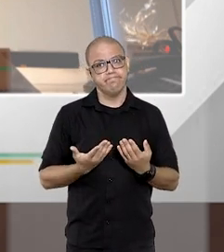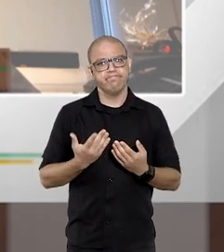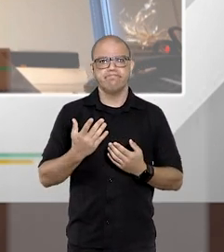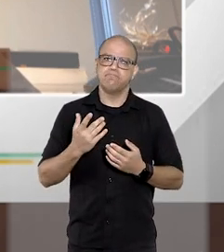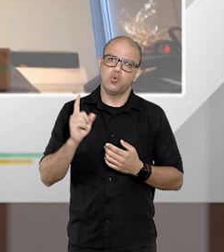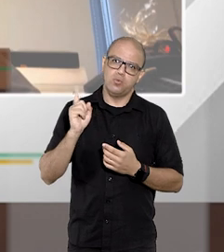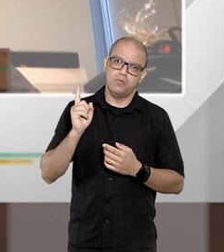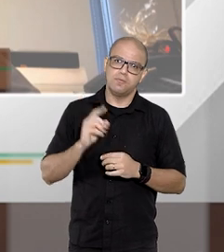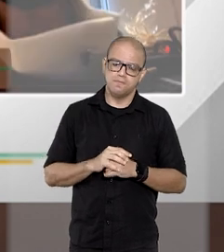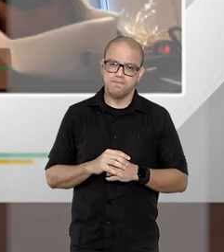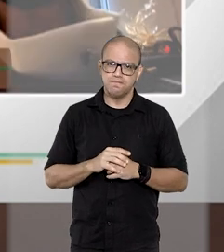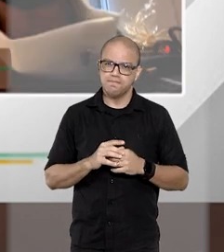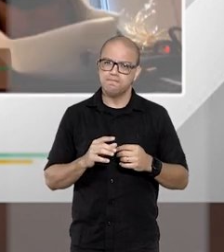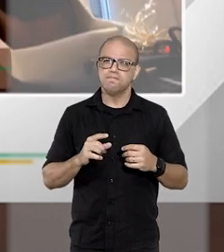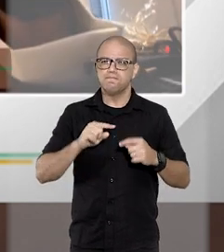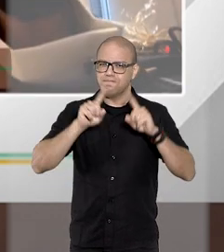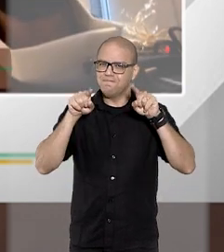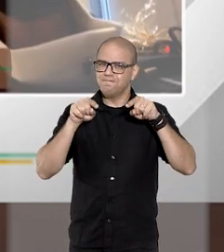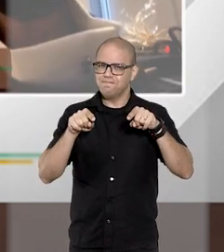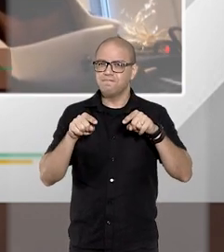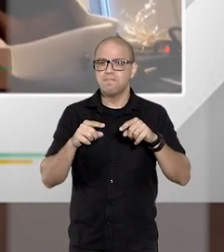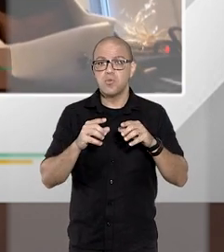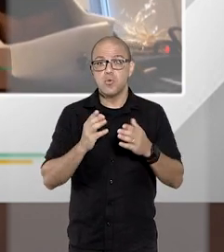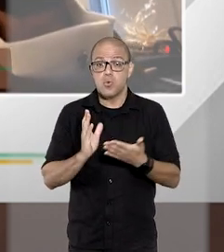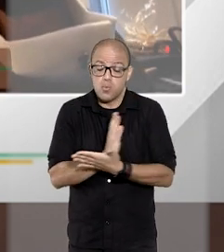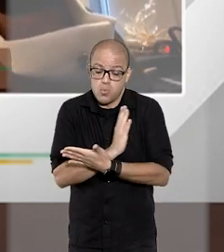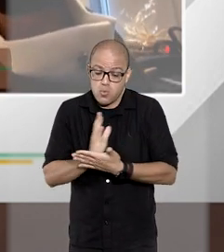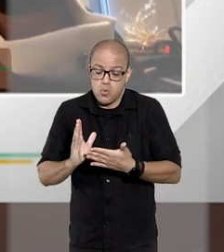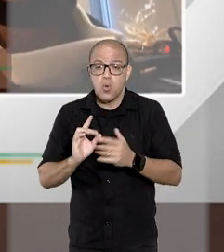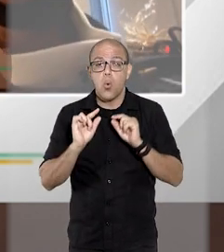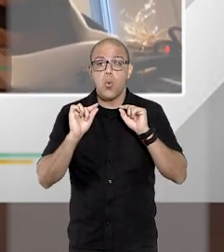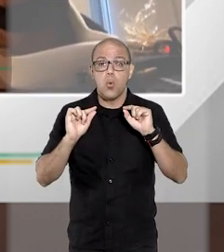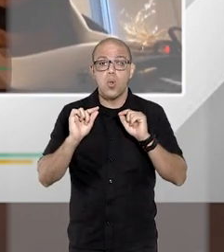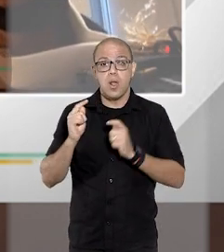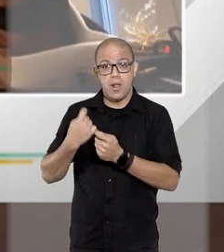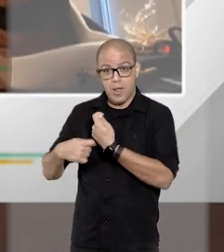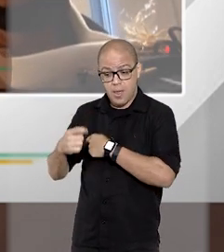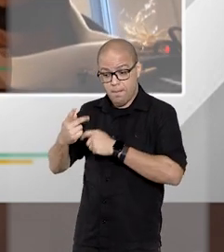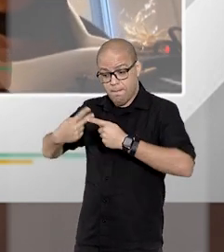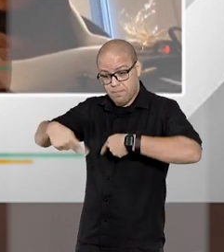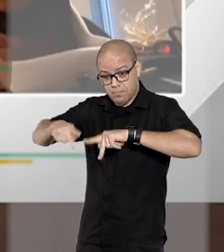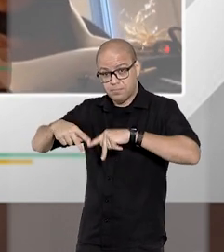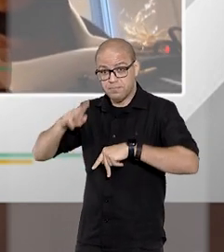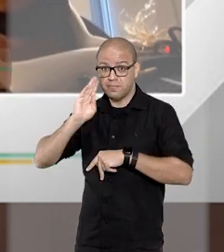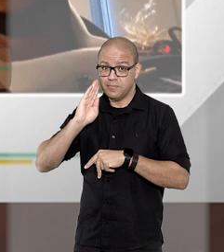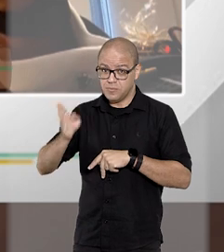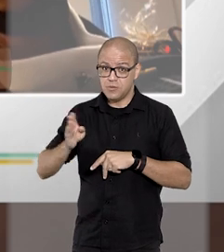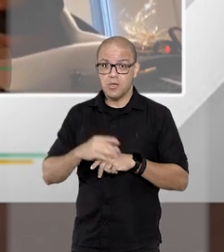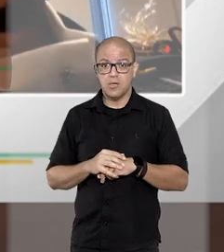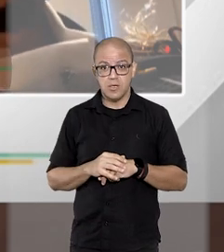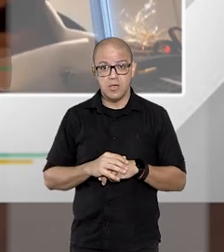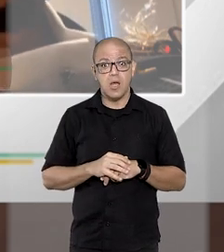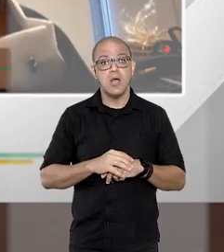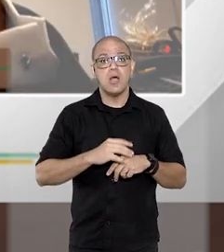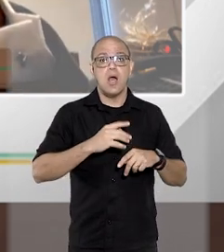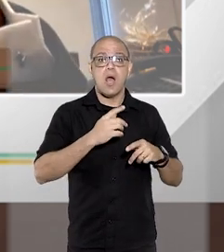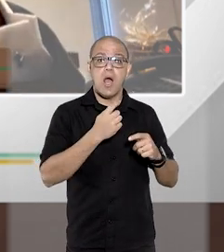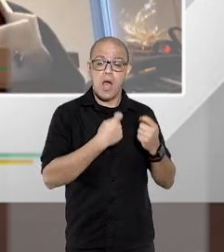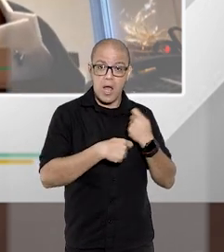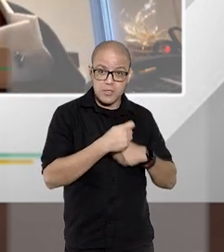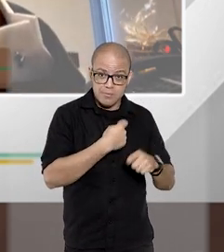eu acho que aqui é o X da questão, a gente fazer a distinção do que é a administração pública direta para